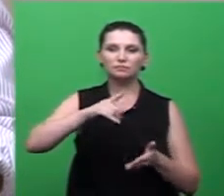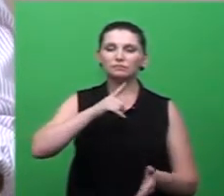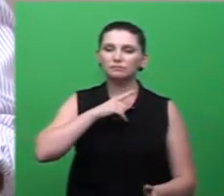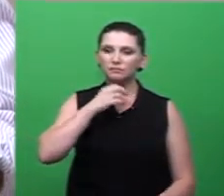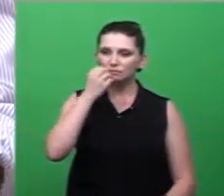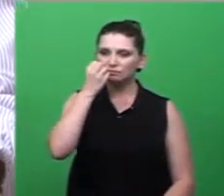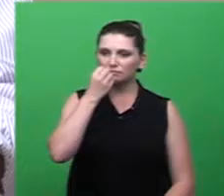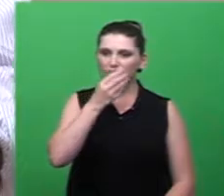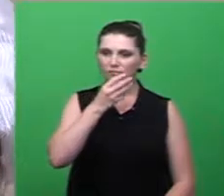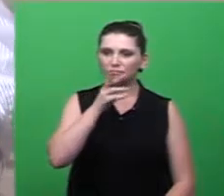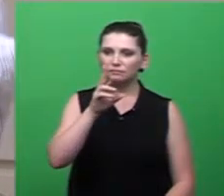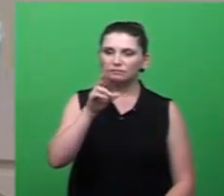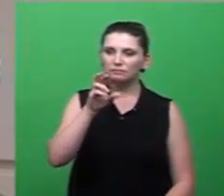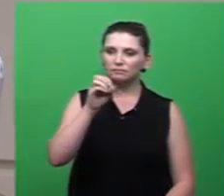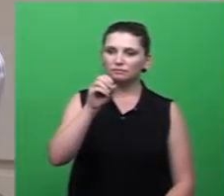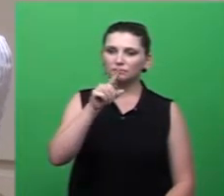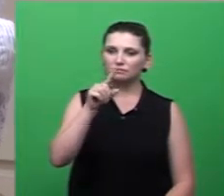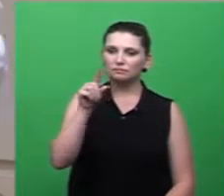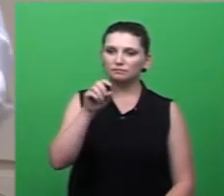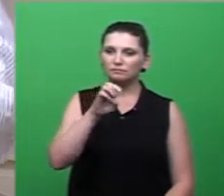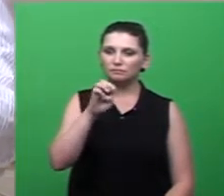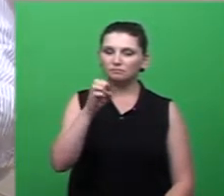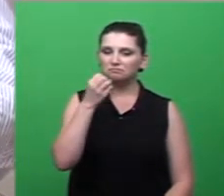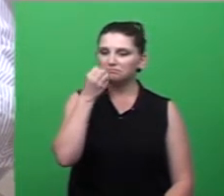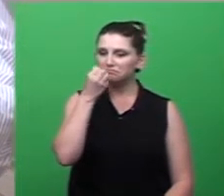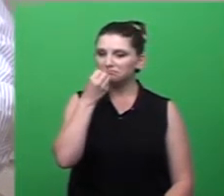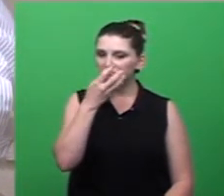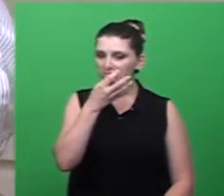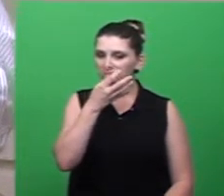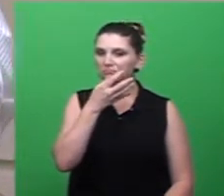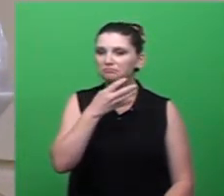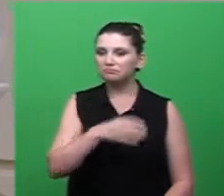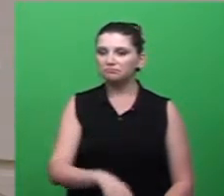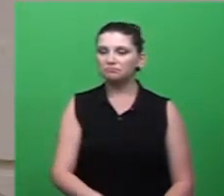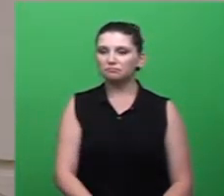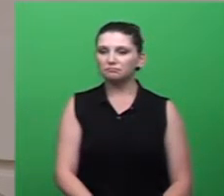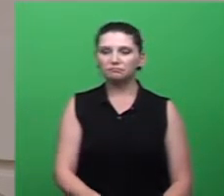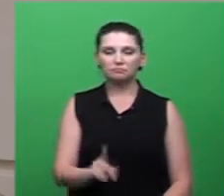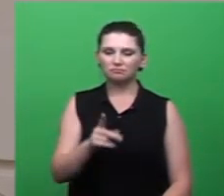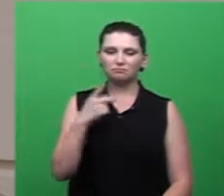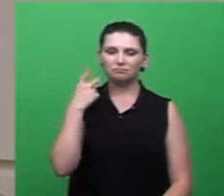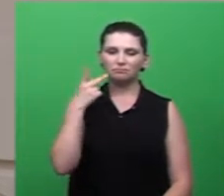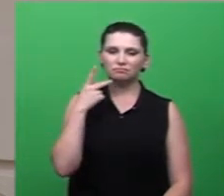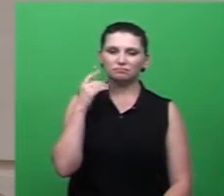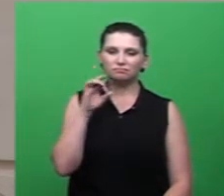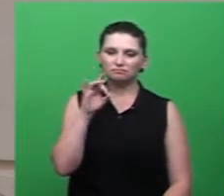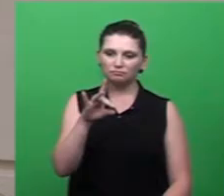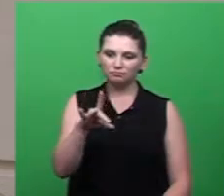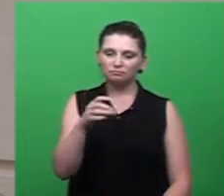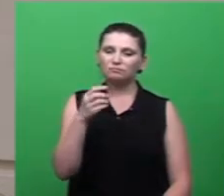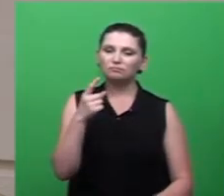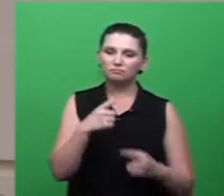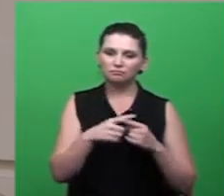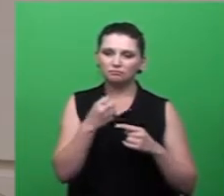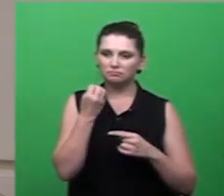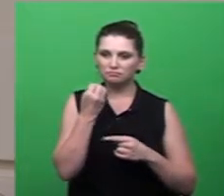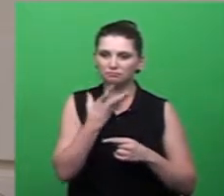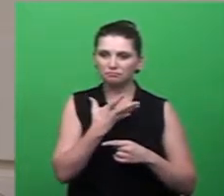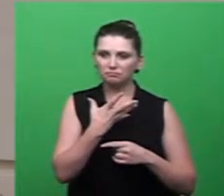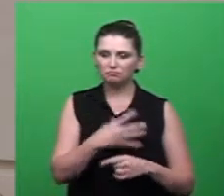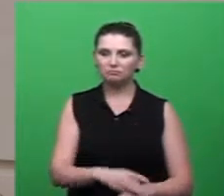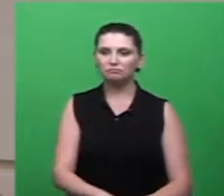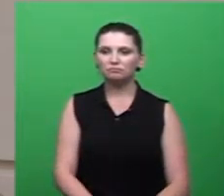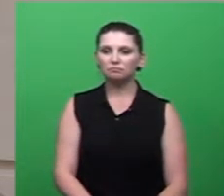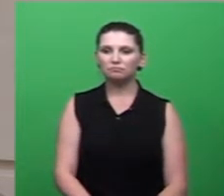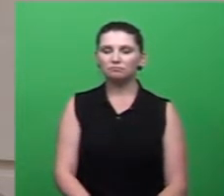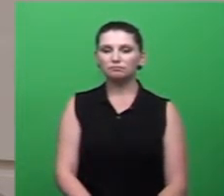Rose que é uma excelente profissional também não é política nada que é a primeira vez que ocupa um